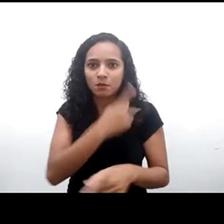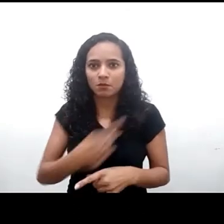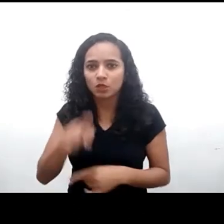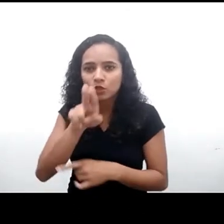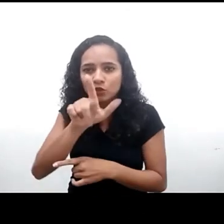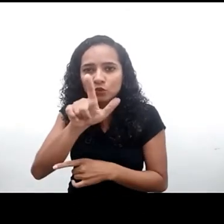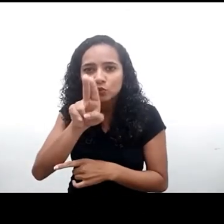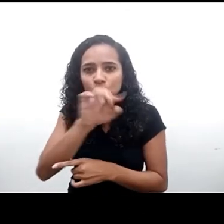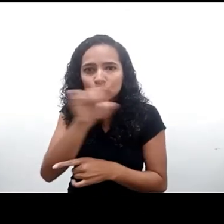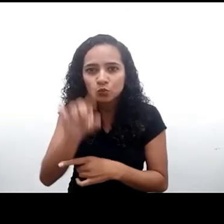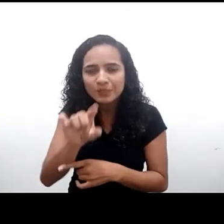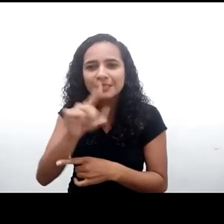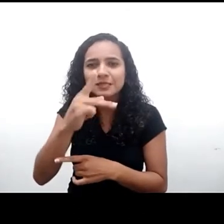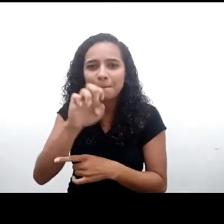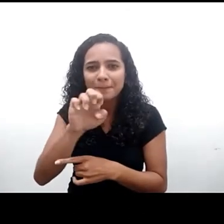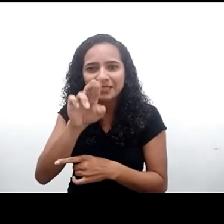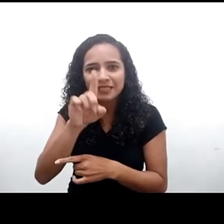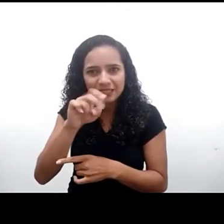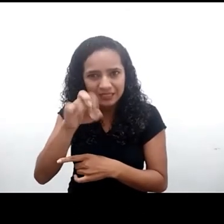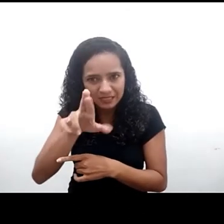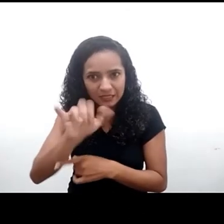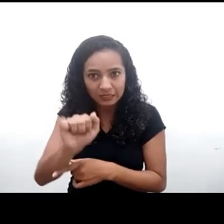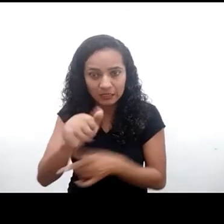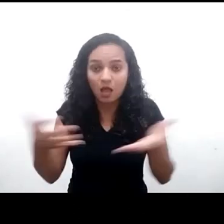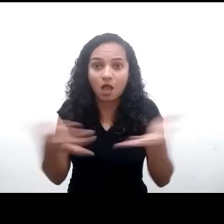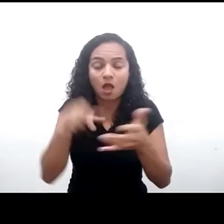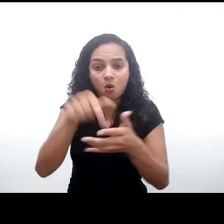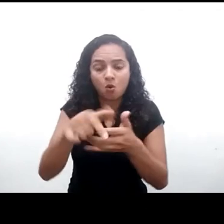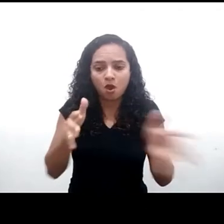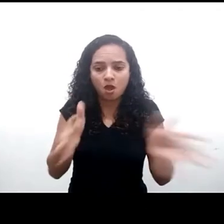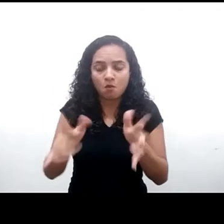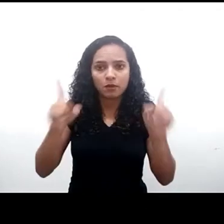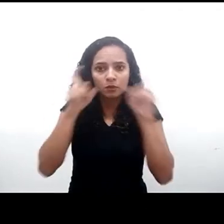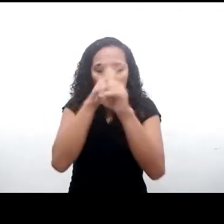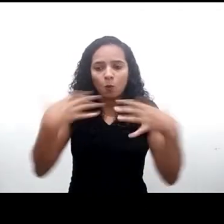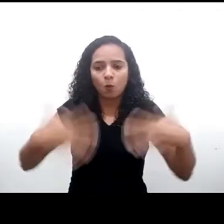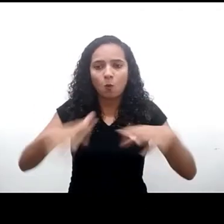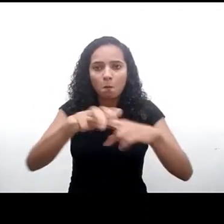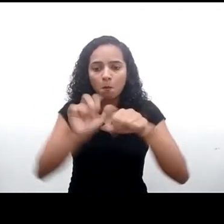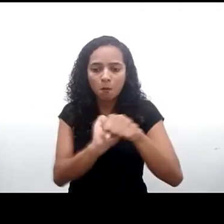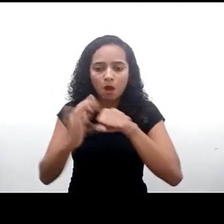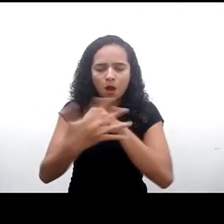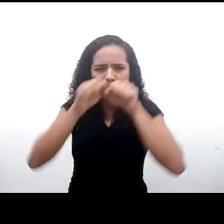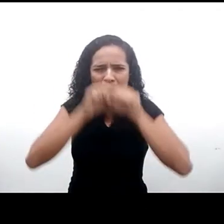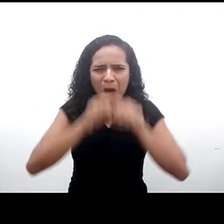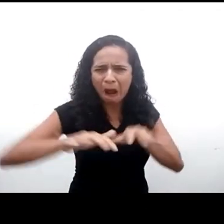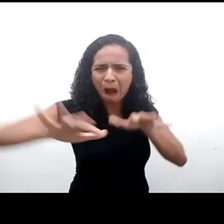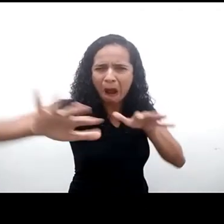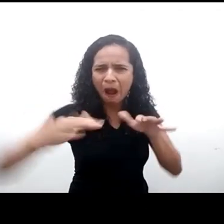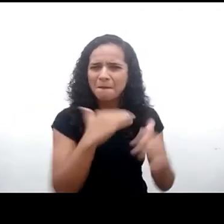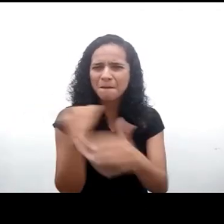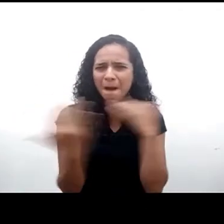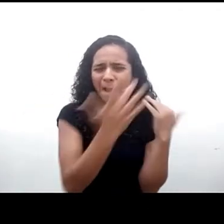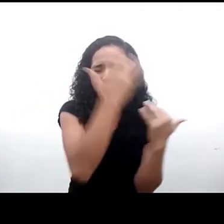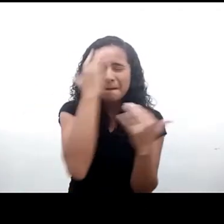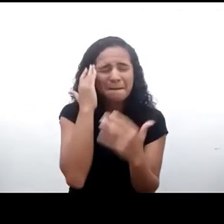Pederneira. Por fim, nesse momento tão desafiador para o planeta em que a pandemia do Covid-19 já causou milhões de mortes